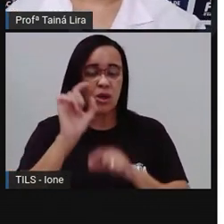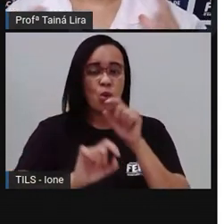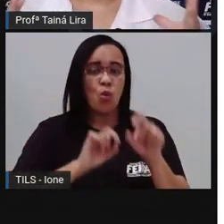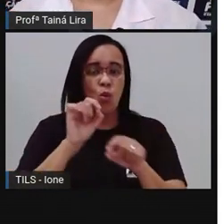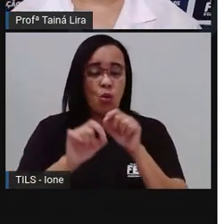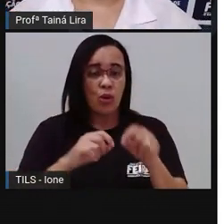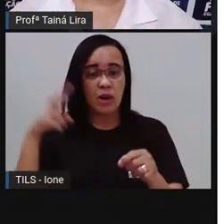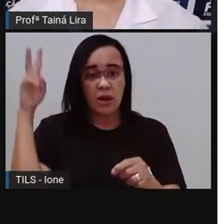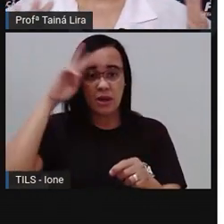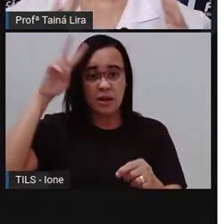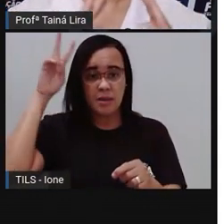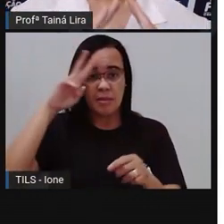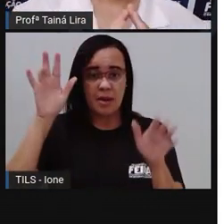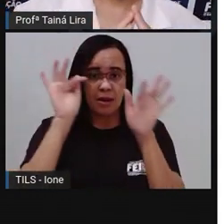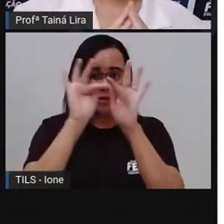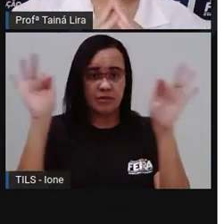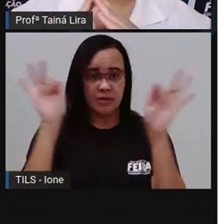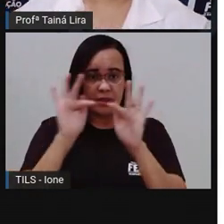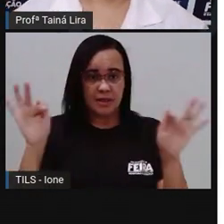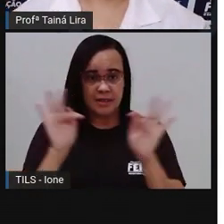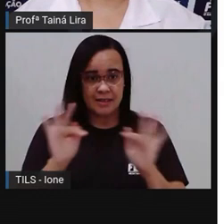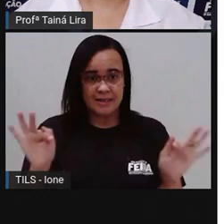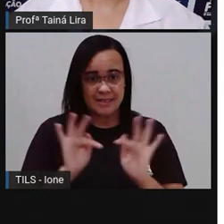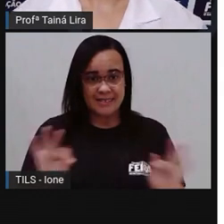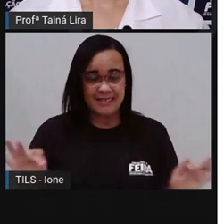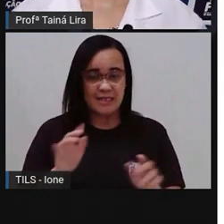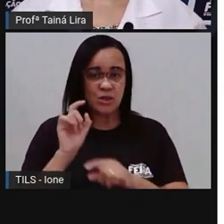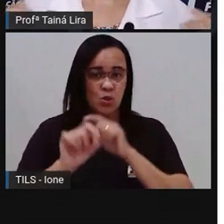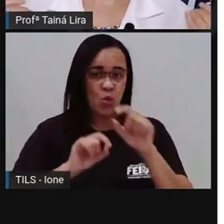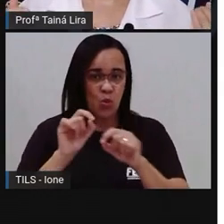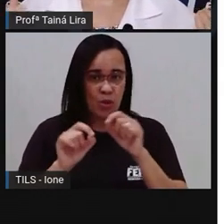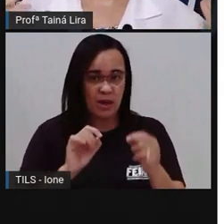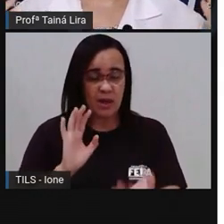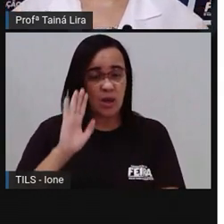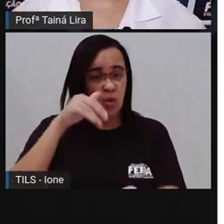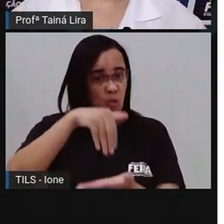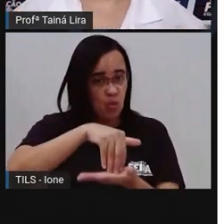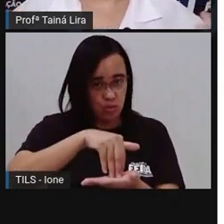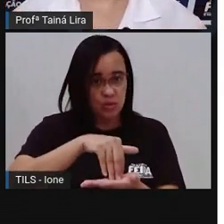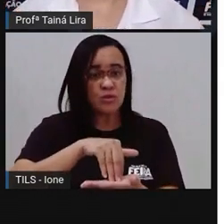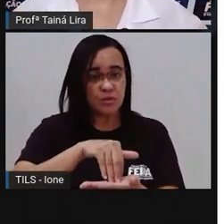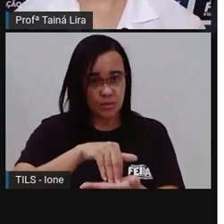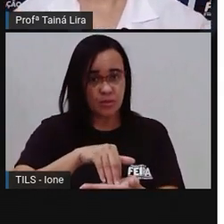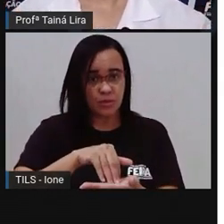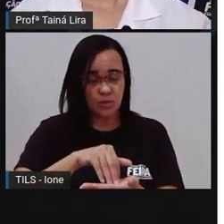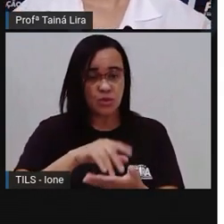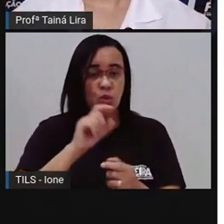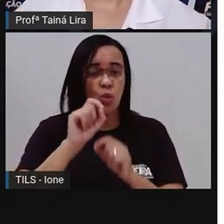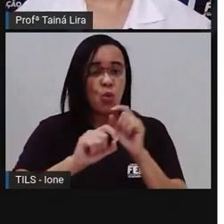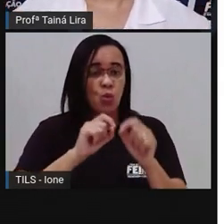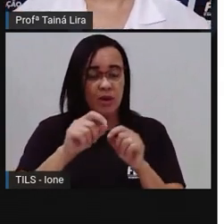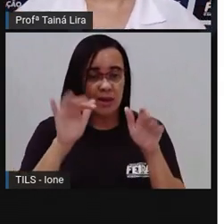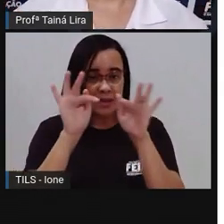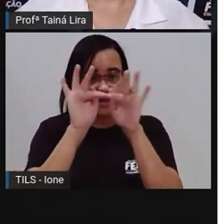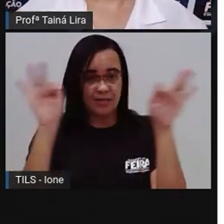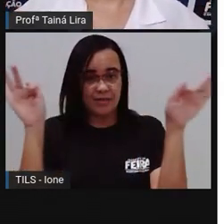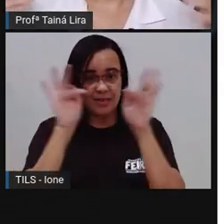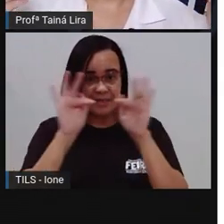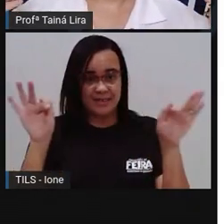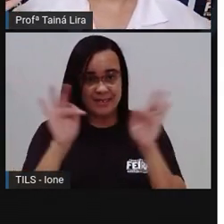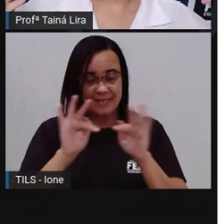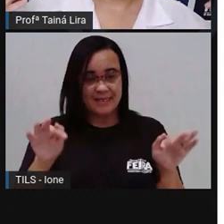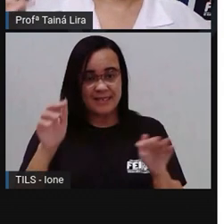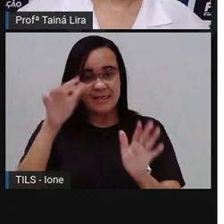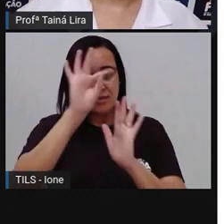temos que lembrar aqui é de usar, né? No final das frases, né? No nosso texto, a gente